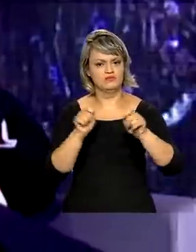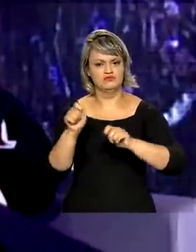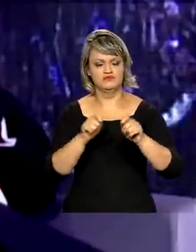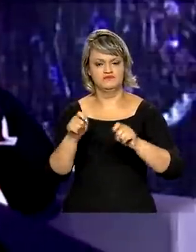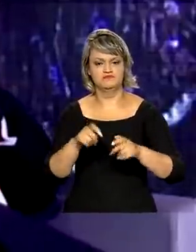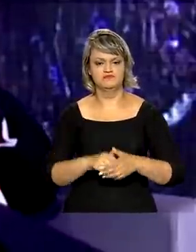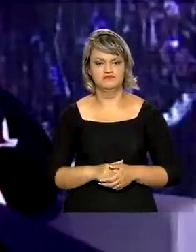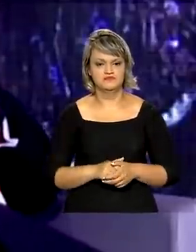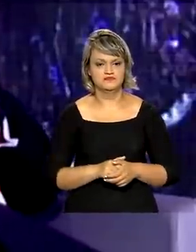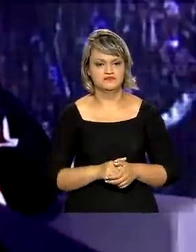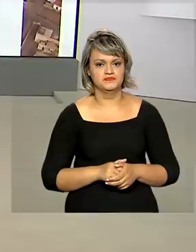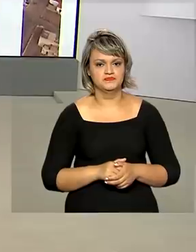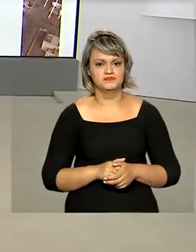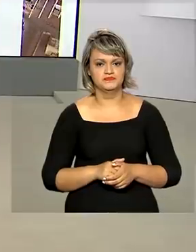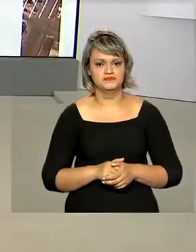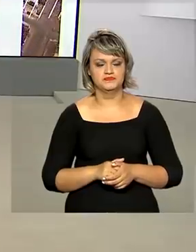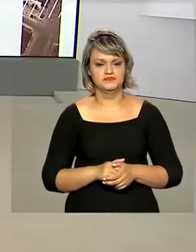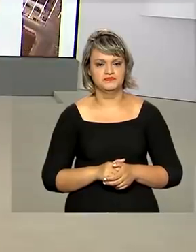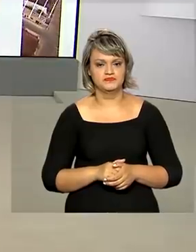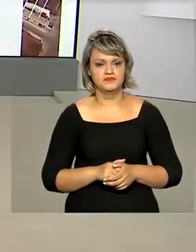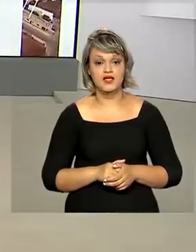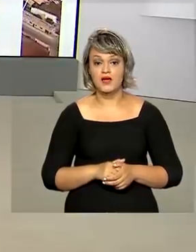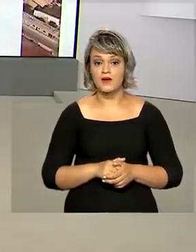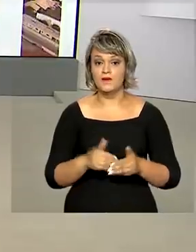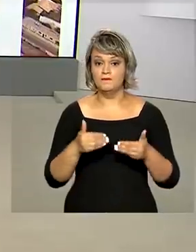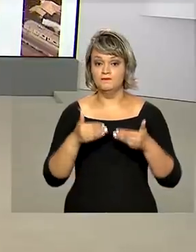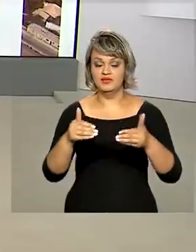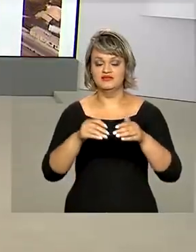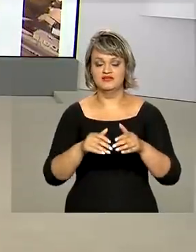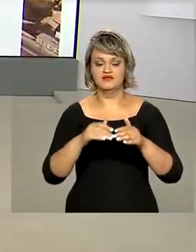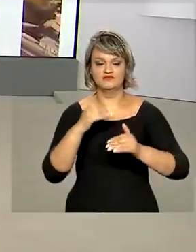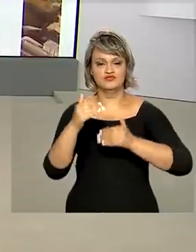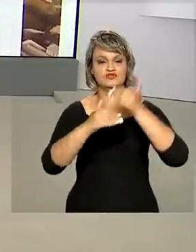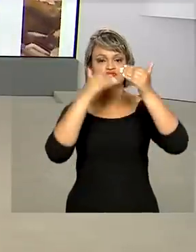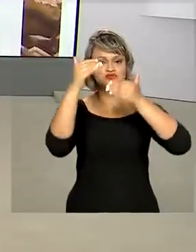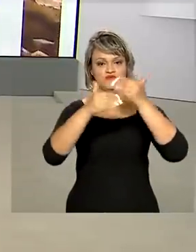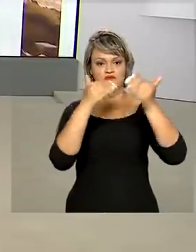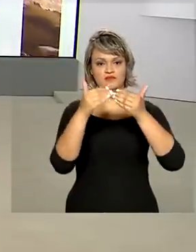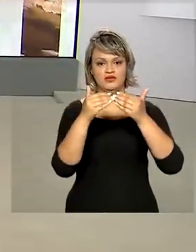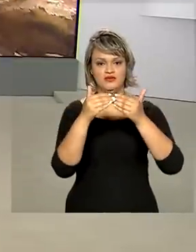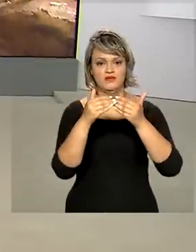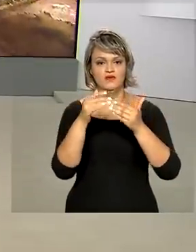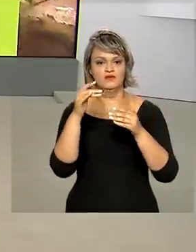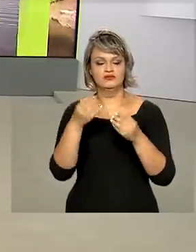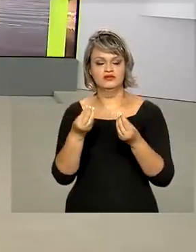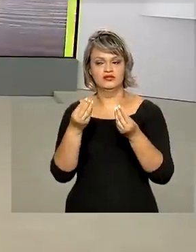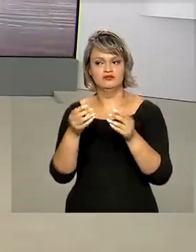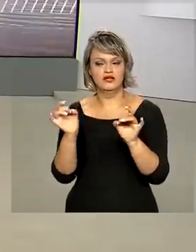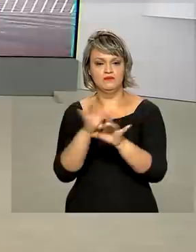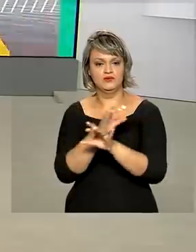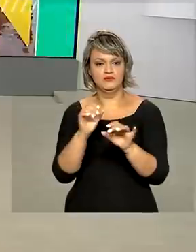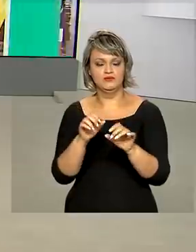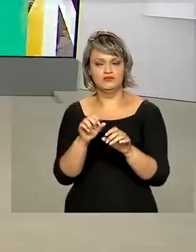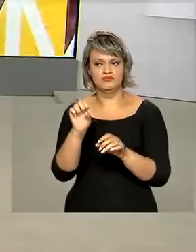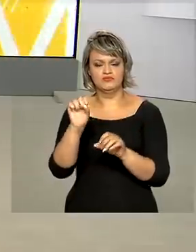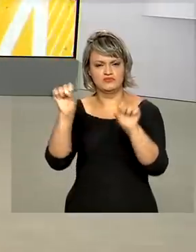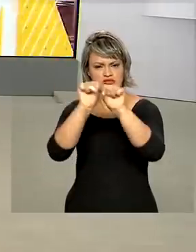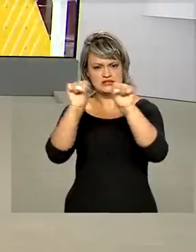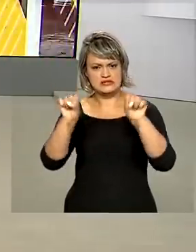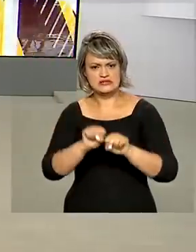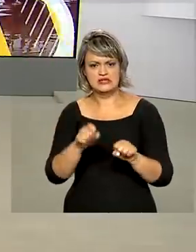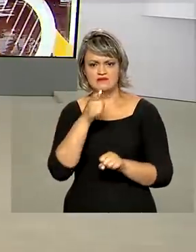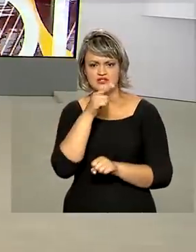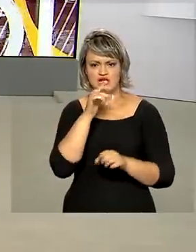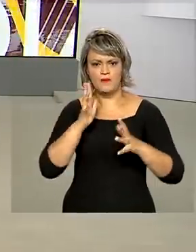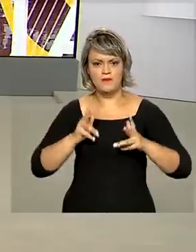e transmissão de energia. O Ministério do Desenvolvimento Regional entregou o subsistema de abastecimento e tratamento de água